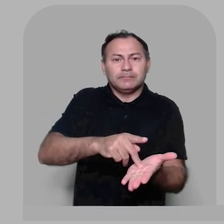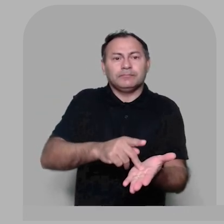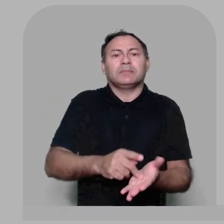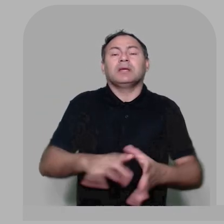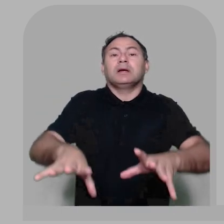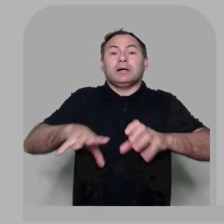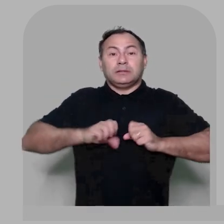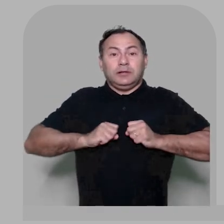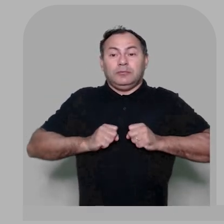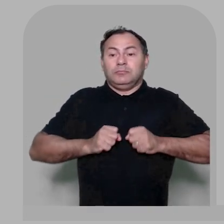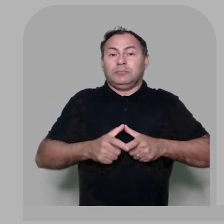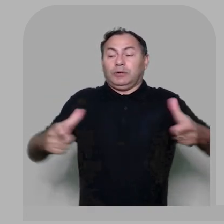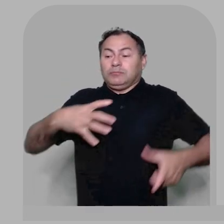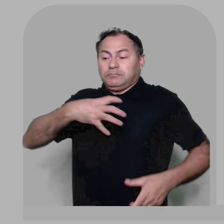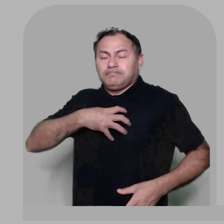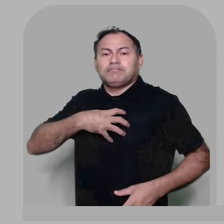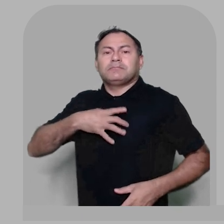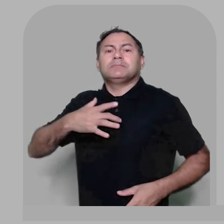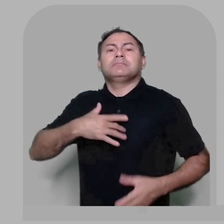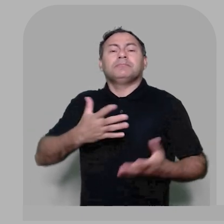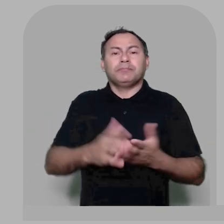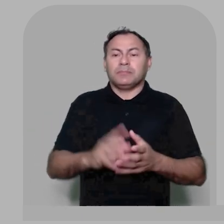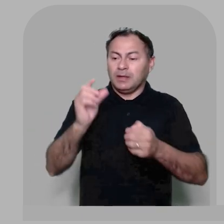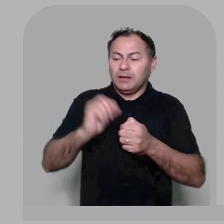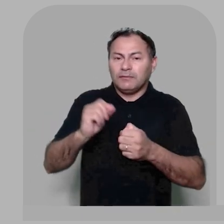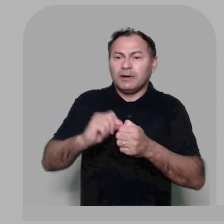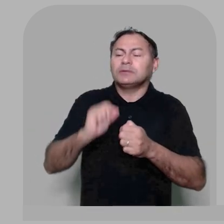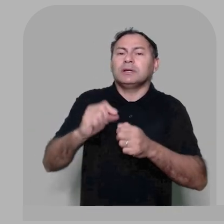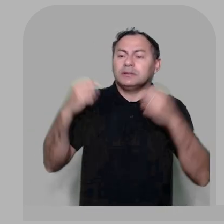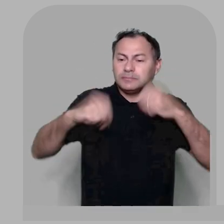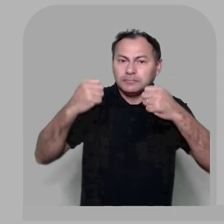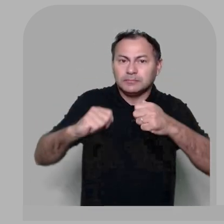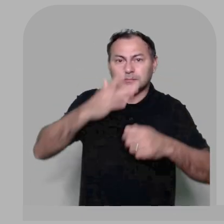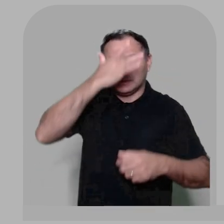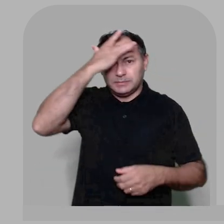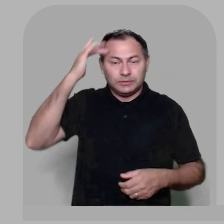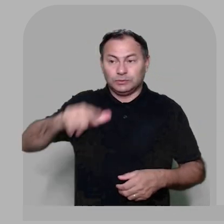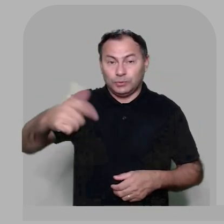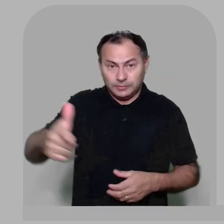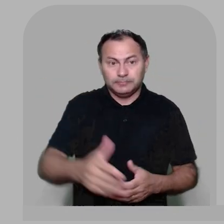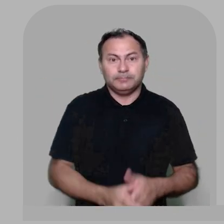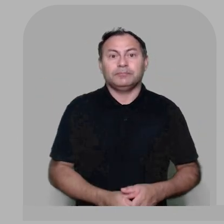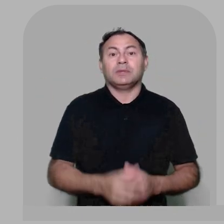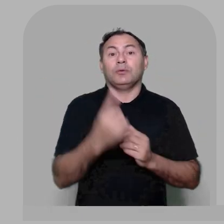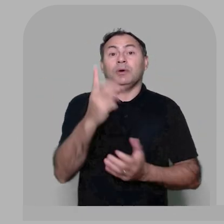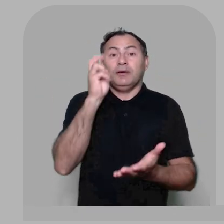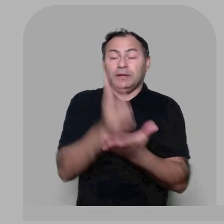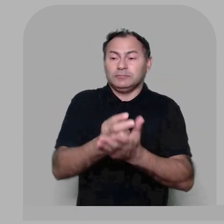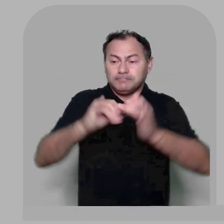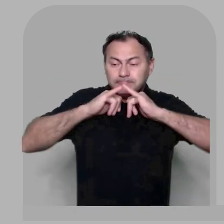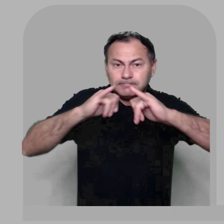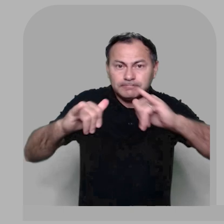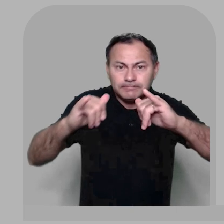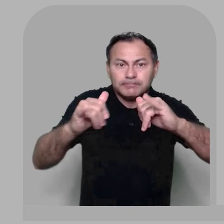adquire maior sensibilidade face às necessidades dos outros e uma vez